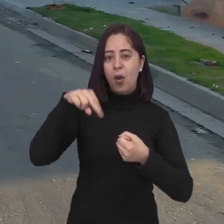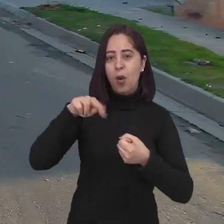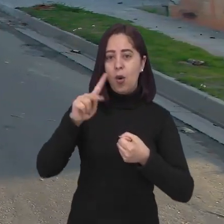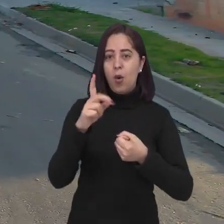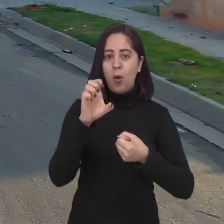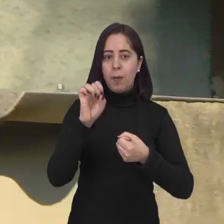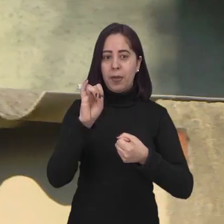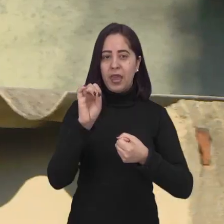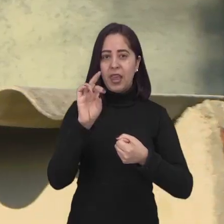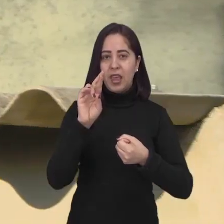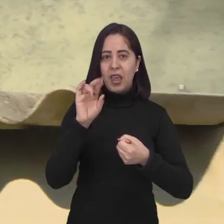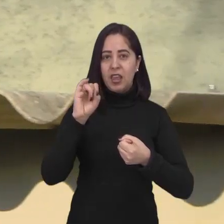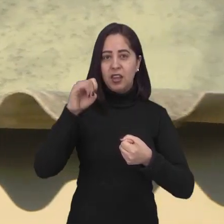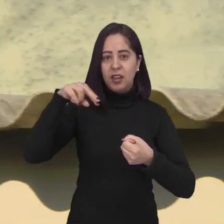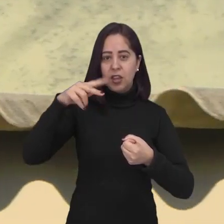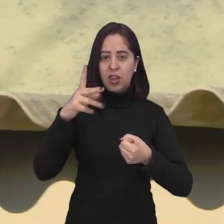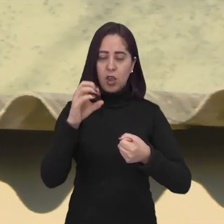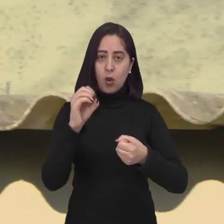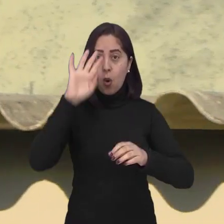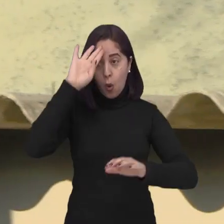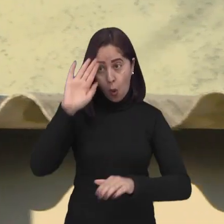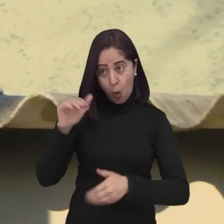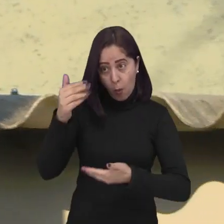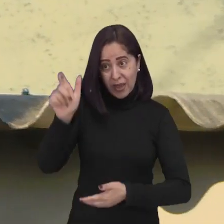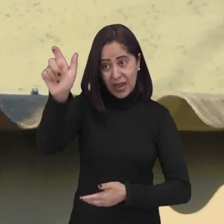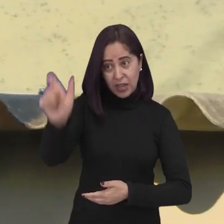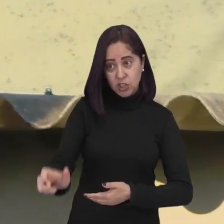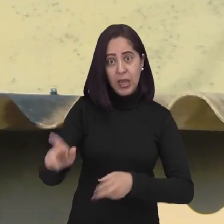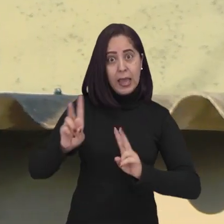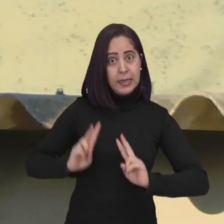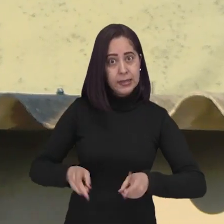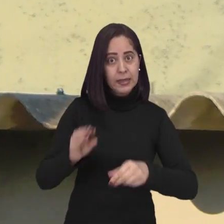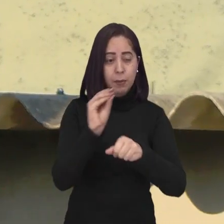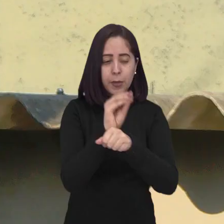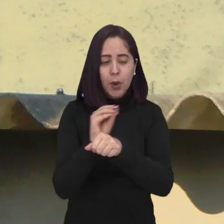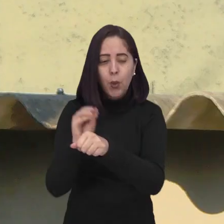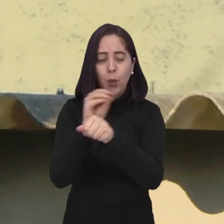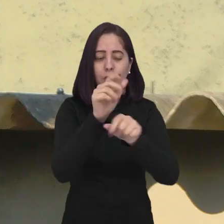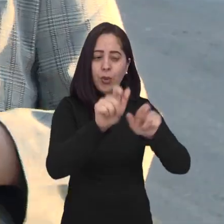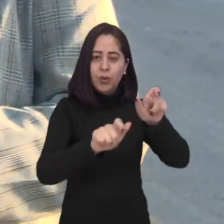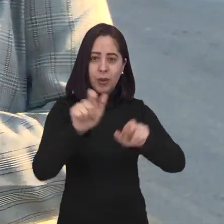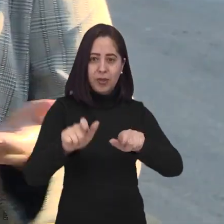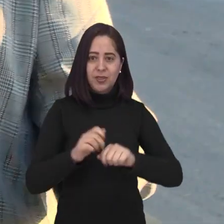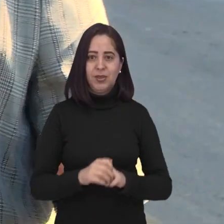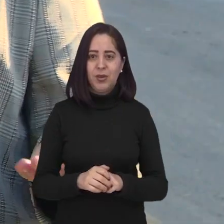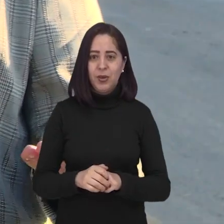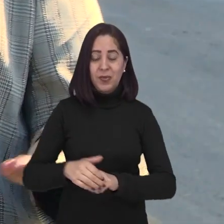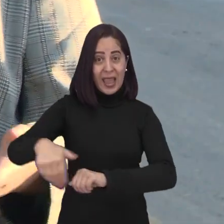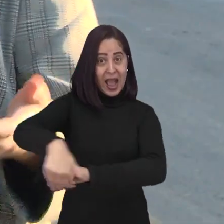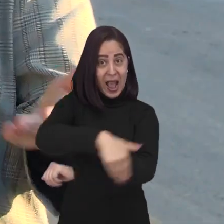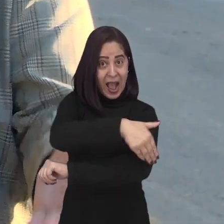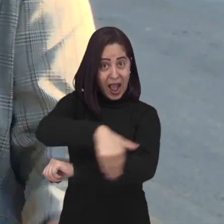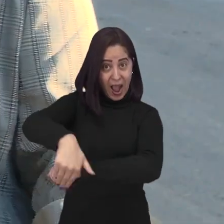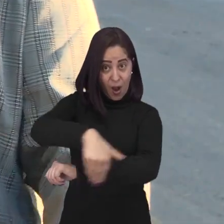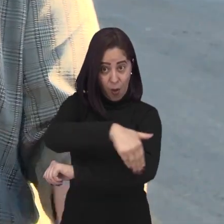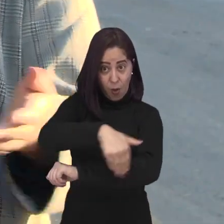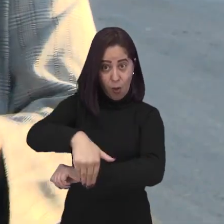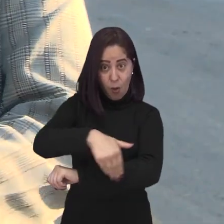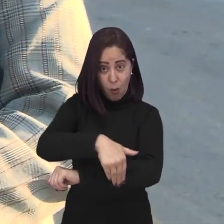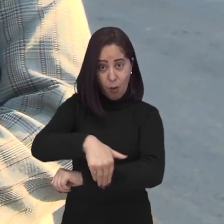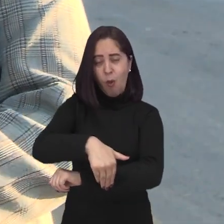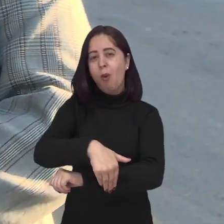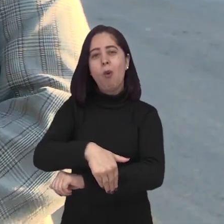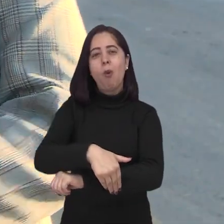Palmares 2. Uma homenagem a alguém que sempre acolheu e cuidou do próximo. A rua aqui costuma ser bem familiar,